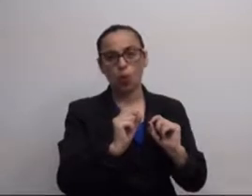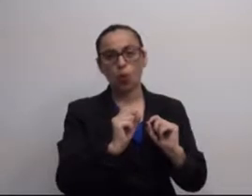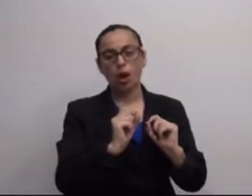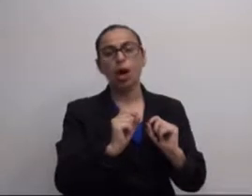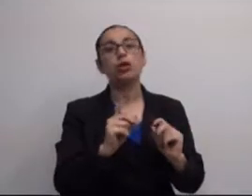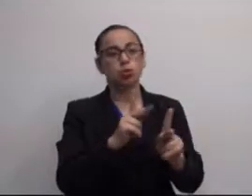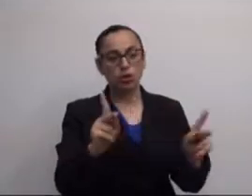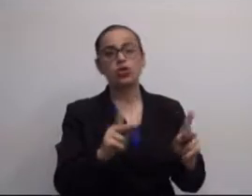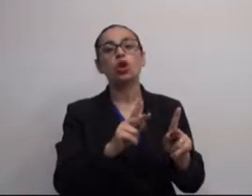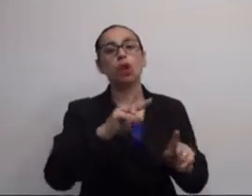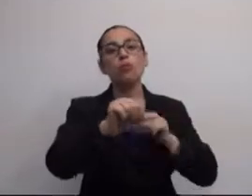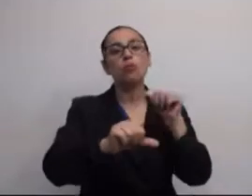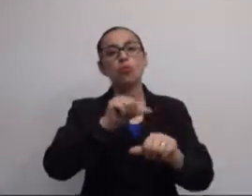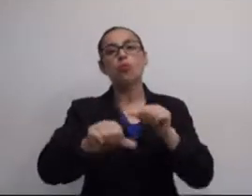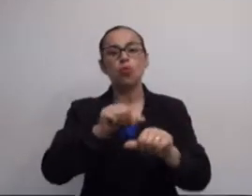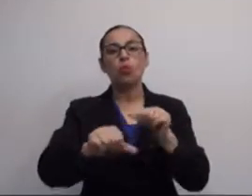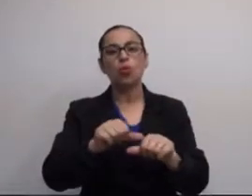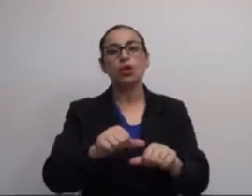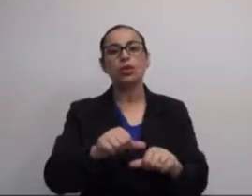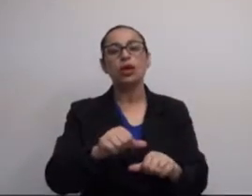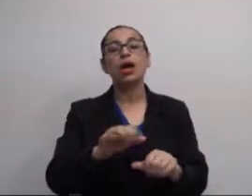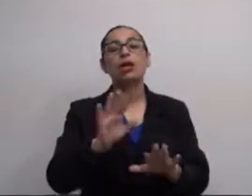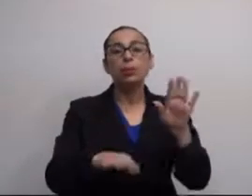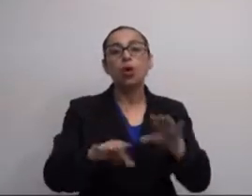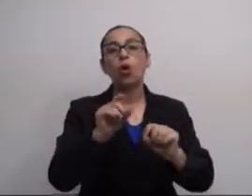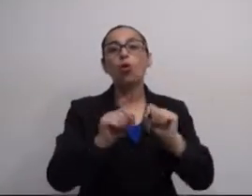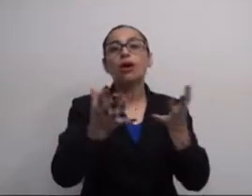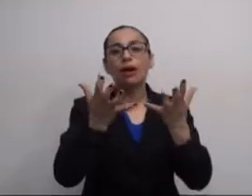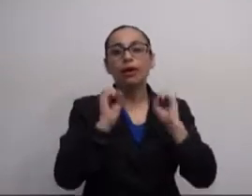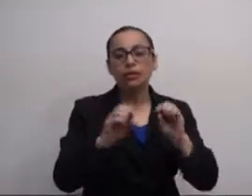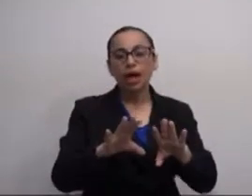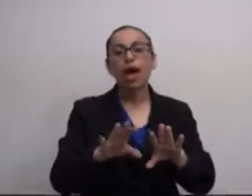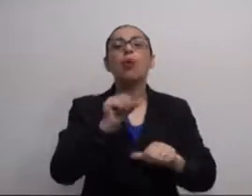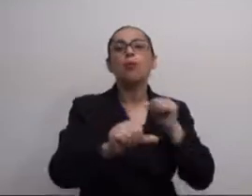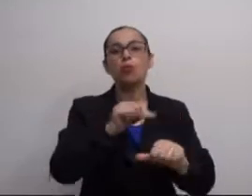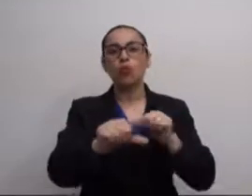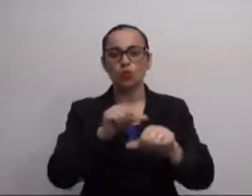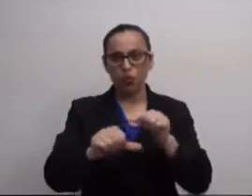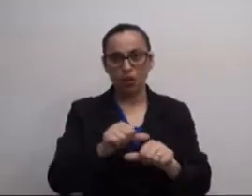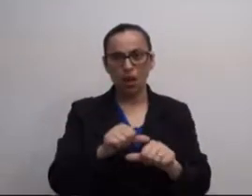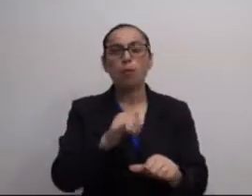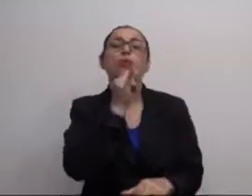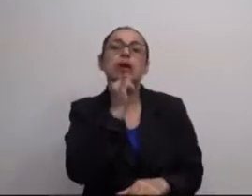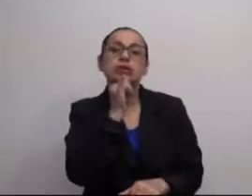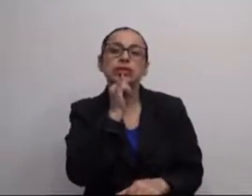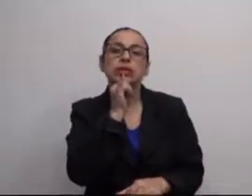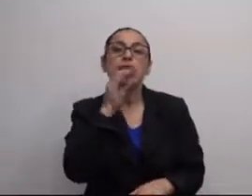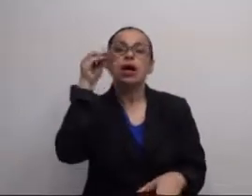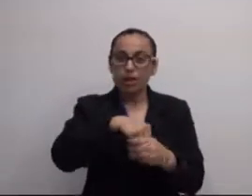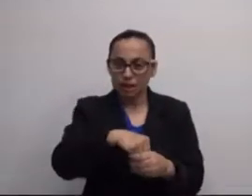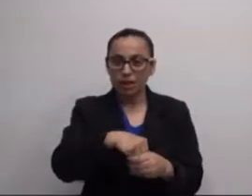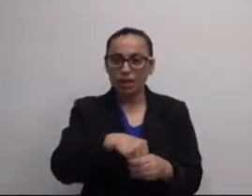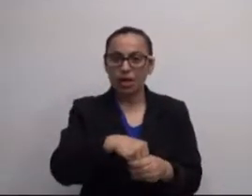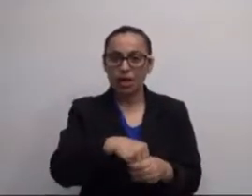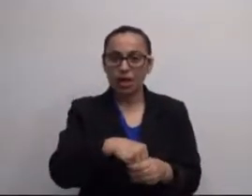escolas na Inglaterra, percebi que os professores vão variar esses times. Então, dependendo do que eles querem ensinar, isso